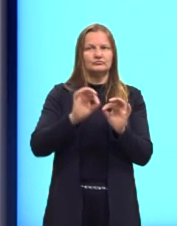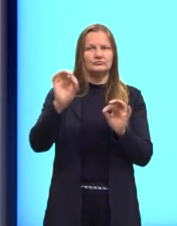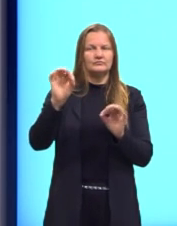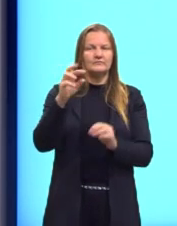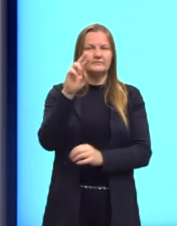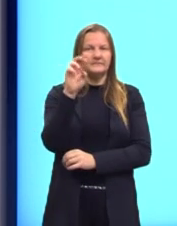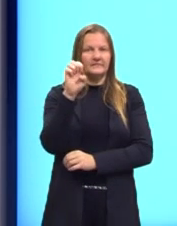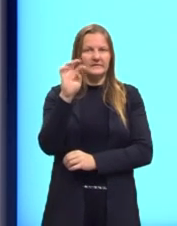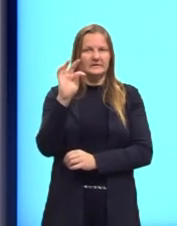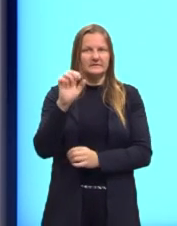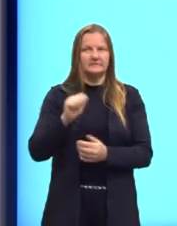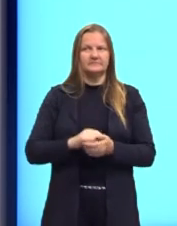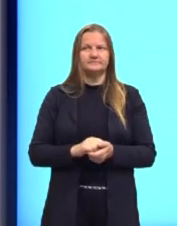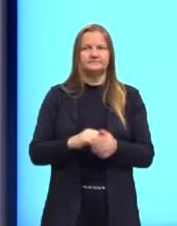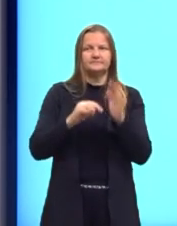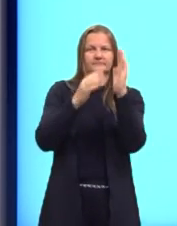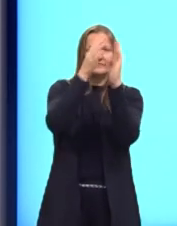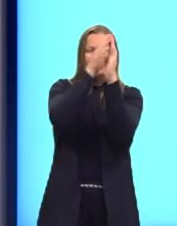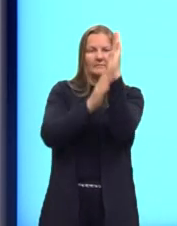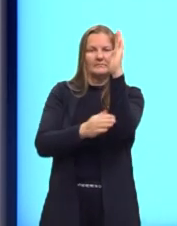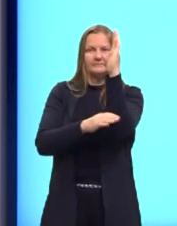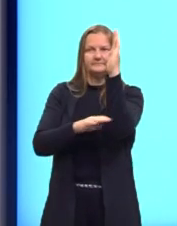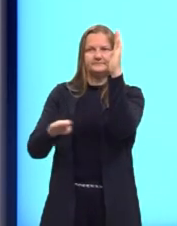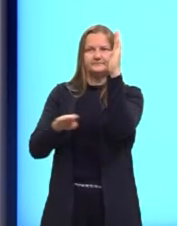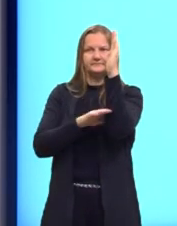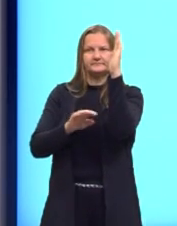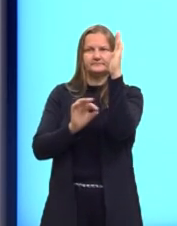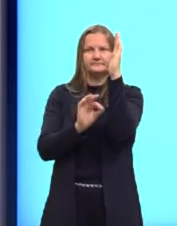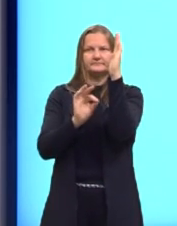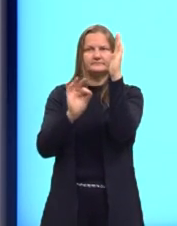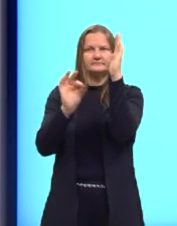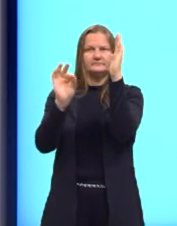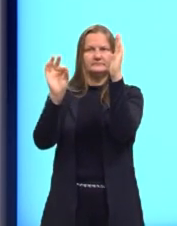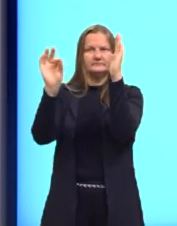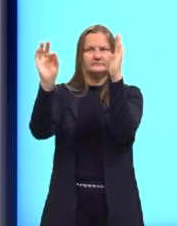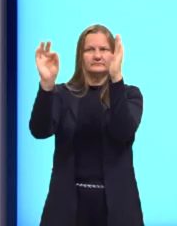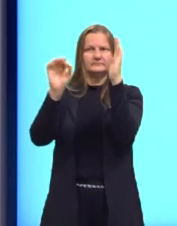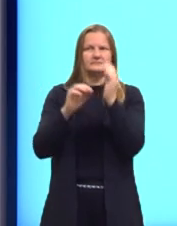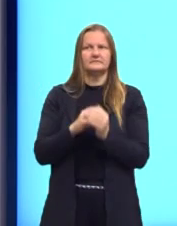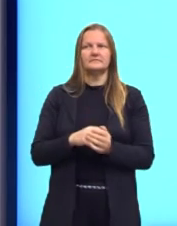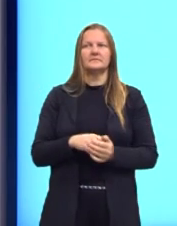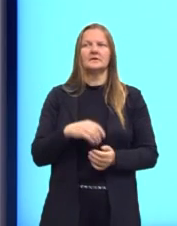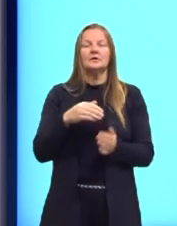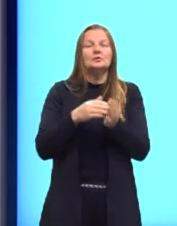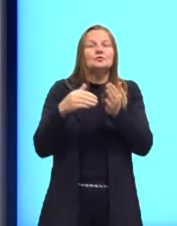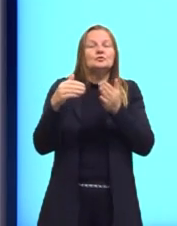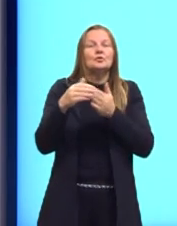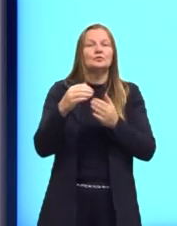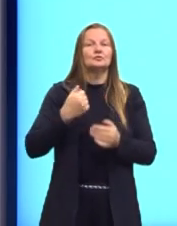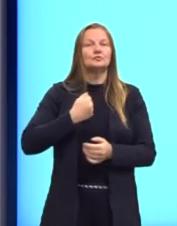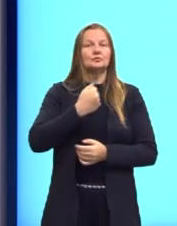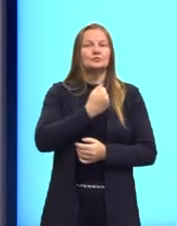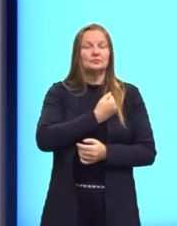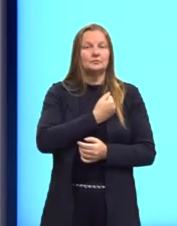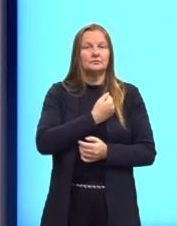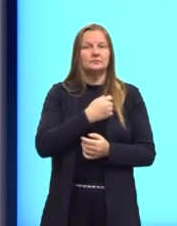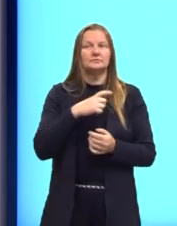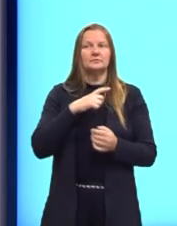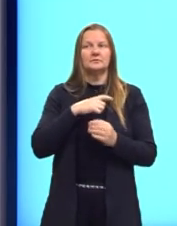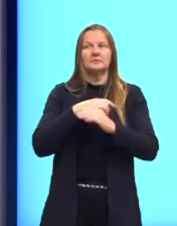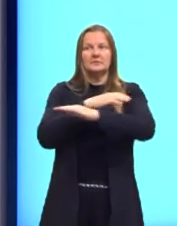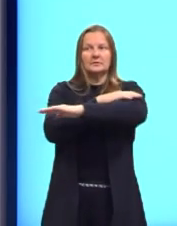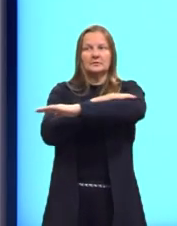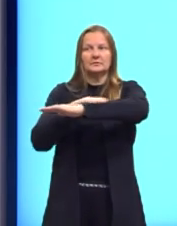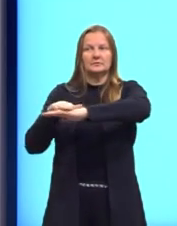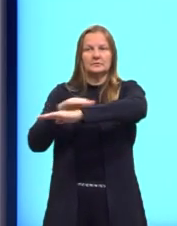valores para x e vai marcar no plano cartesiano, nós precisamos observar que todos os pontos eles têm que ficar sobre